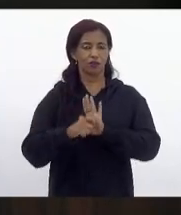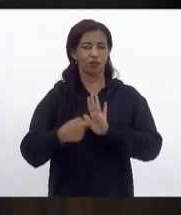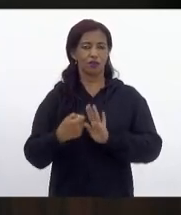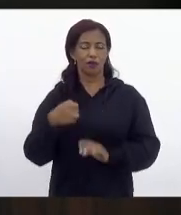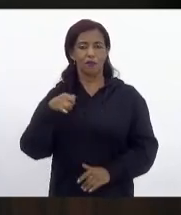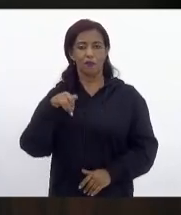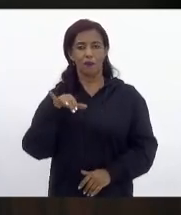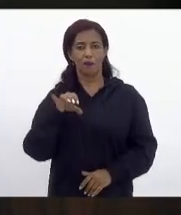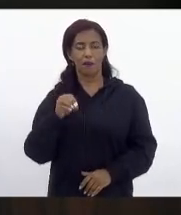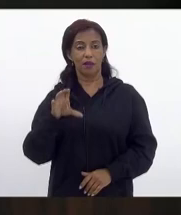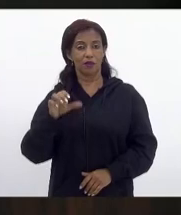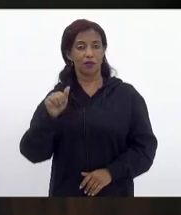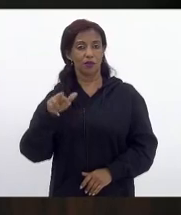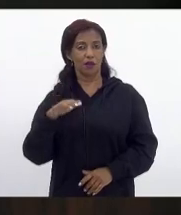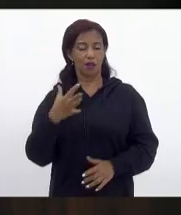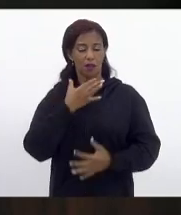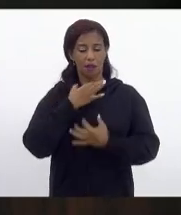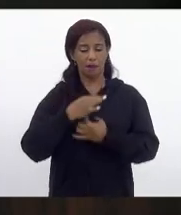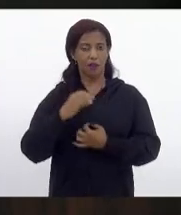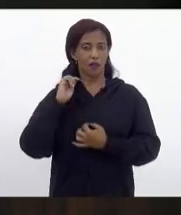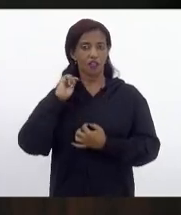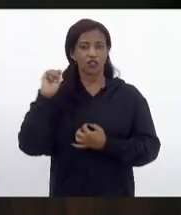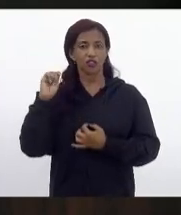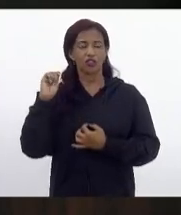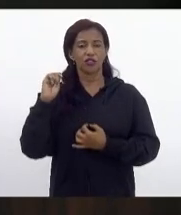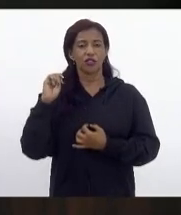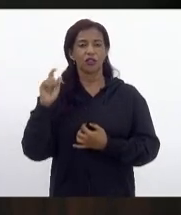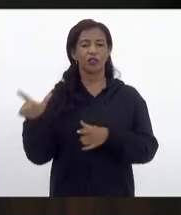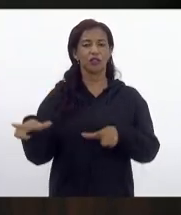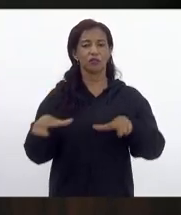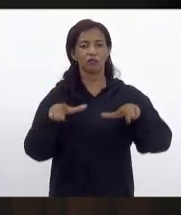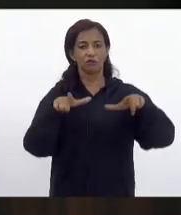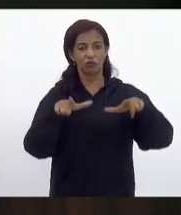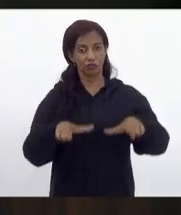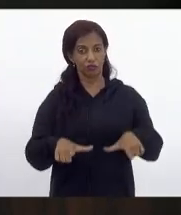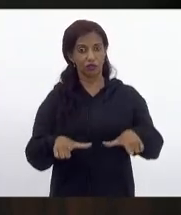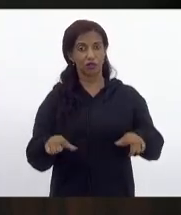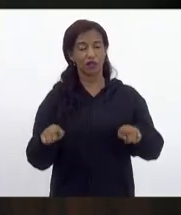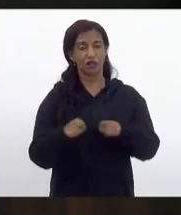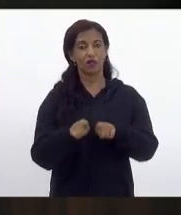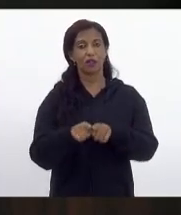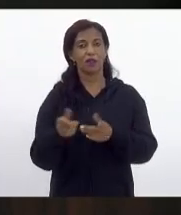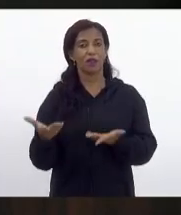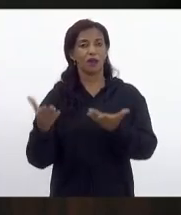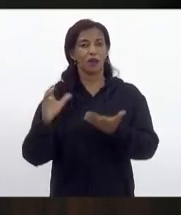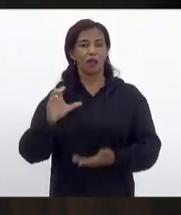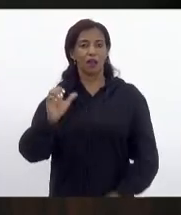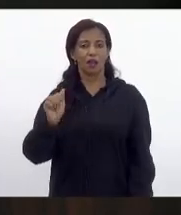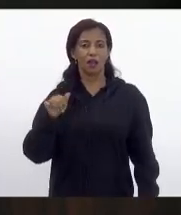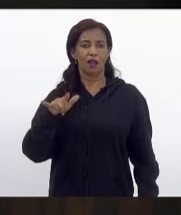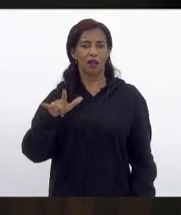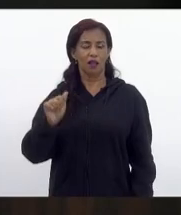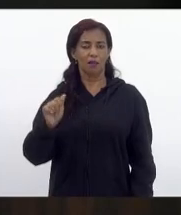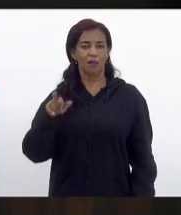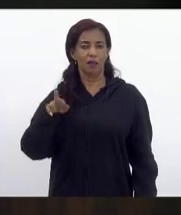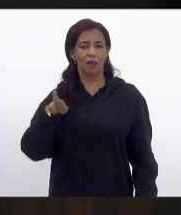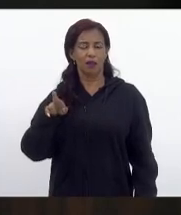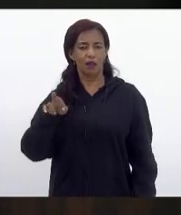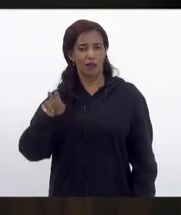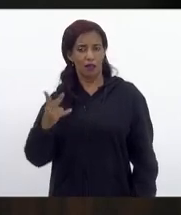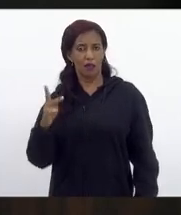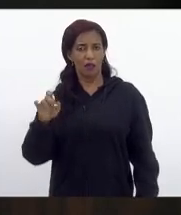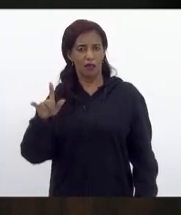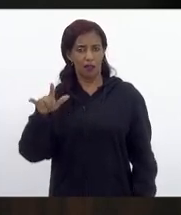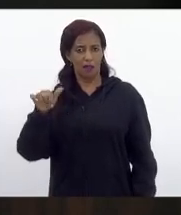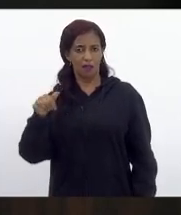deputado Márcio Canella. Concede medalha a Tiradentes e seu respectivo diploma à senhora Camila Helena Habib Estorino.